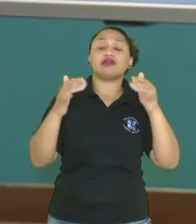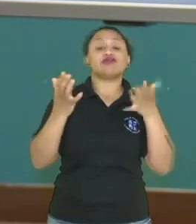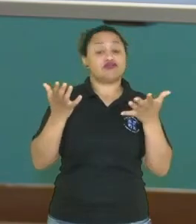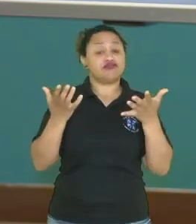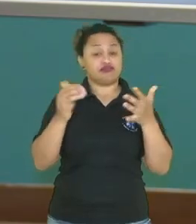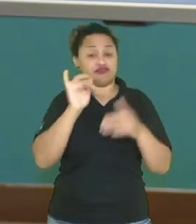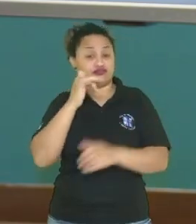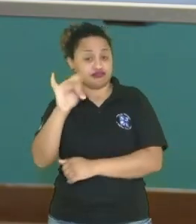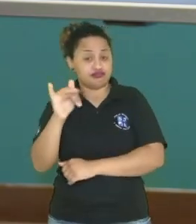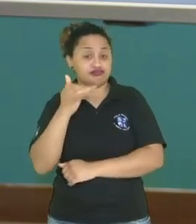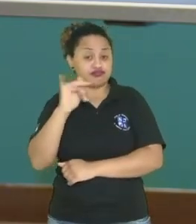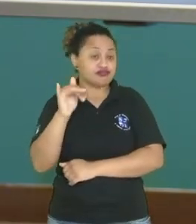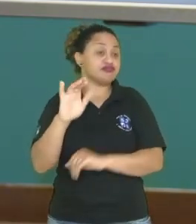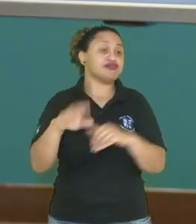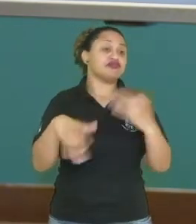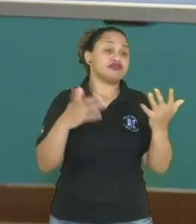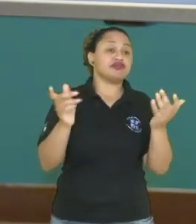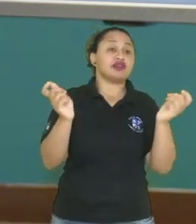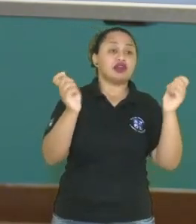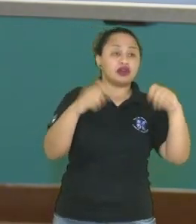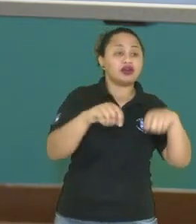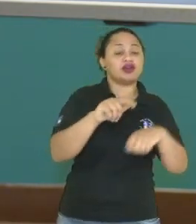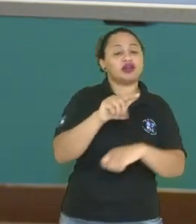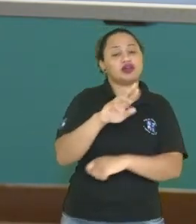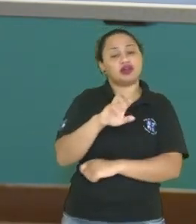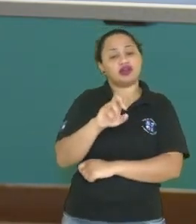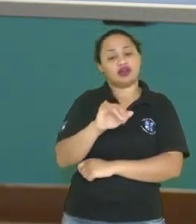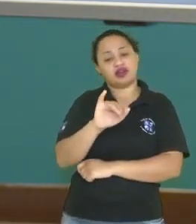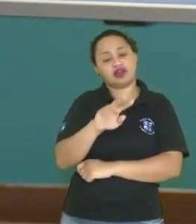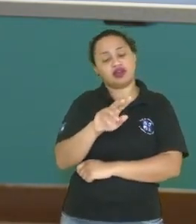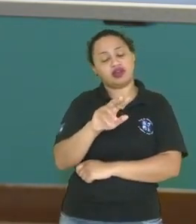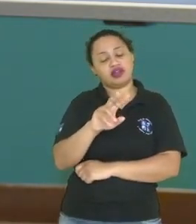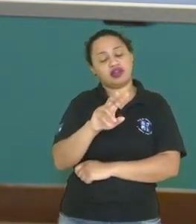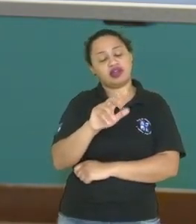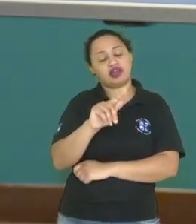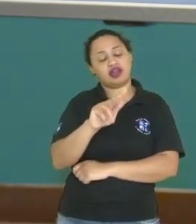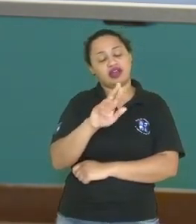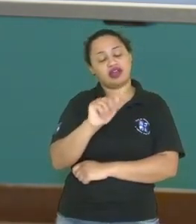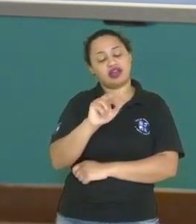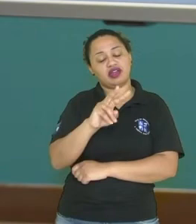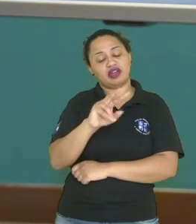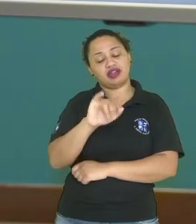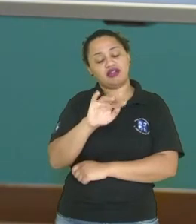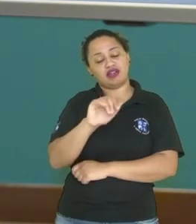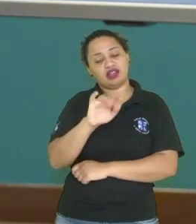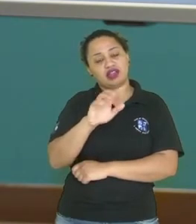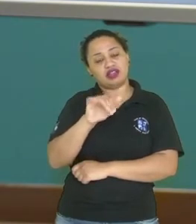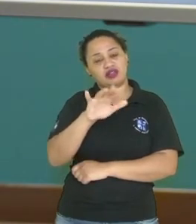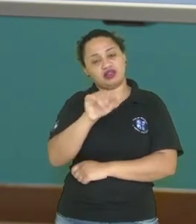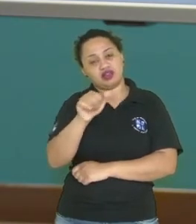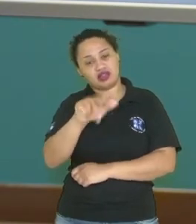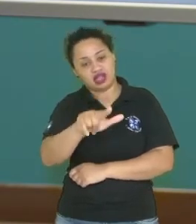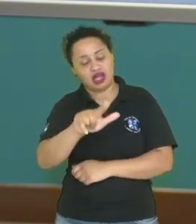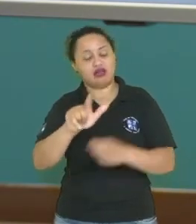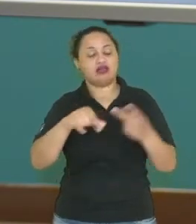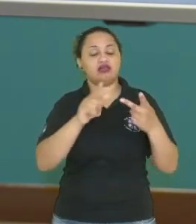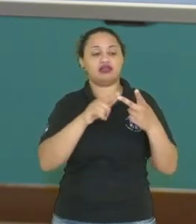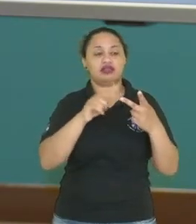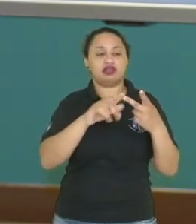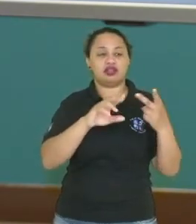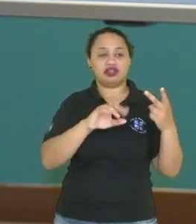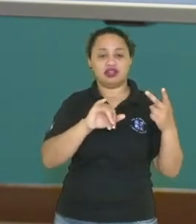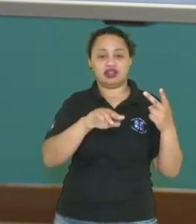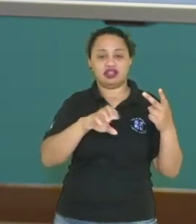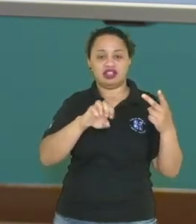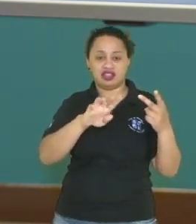aqui no caso, a energia potencial gravitacional e a energia cinética vão gerar o quê? A energia elétrica, certo?